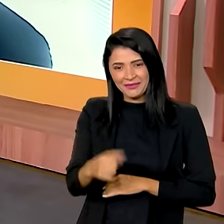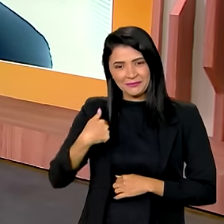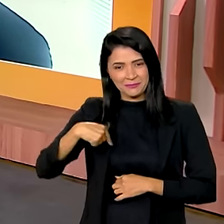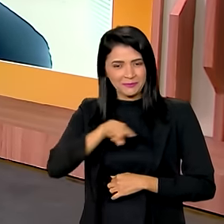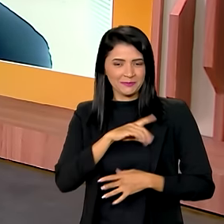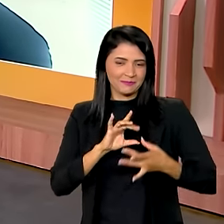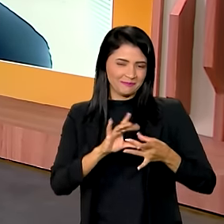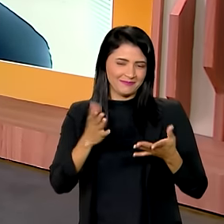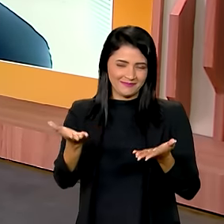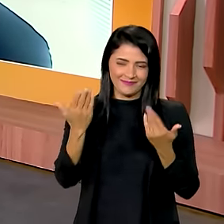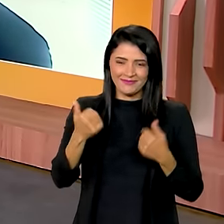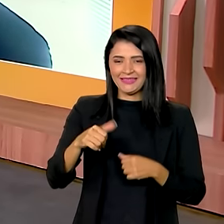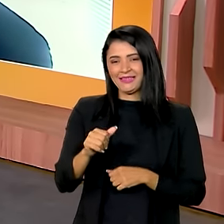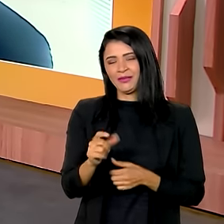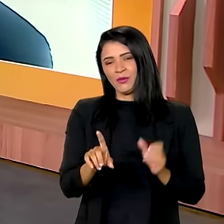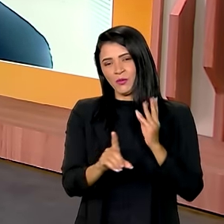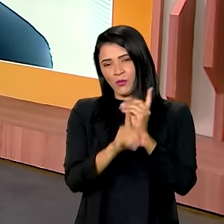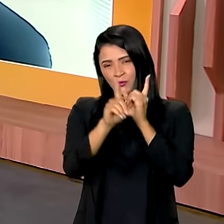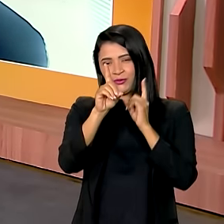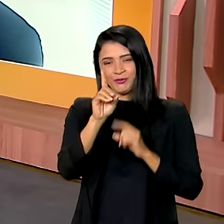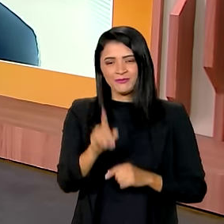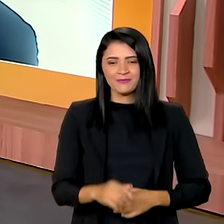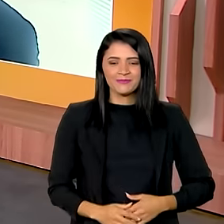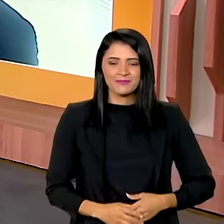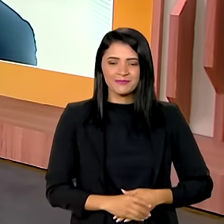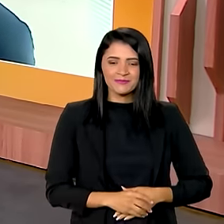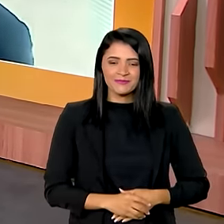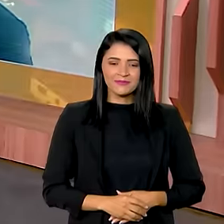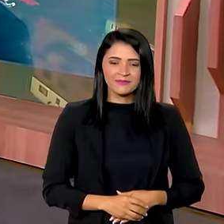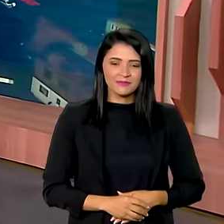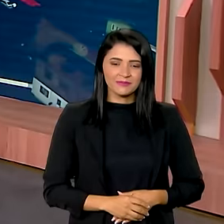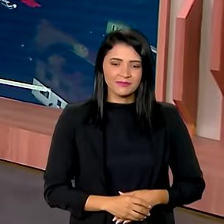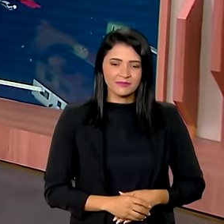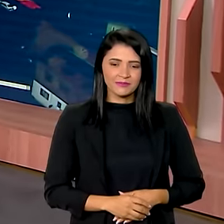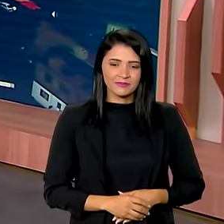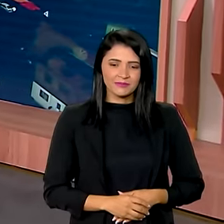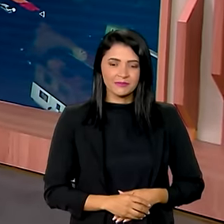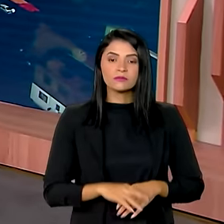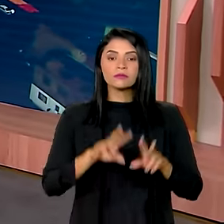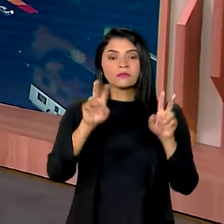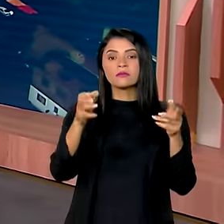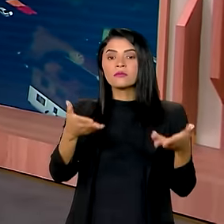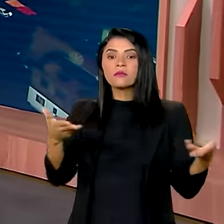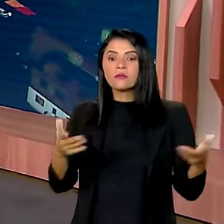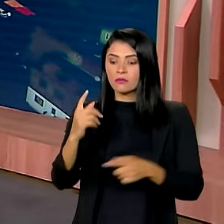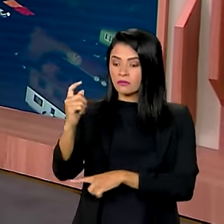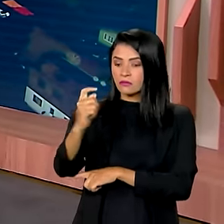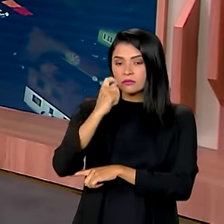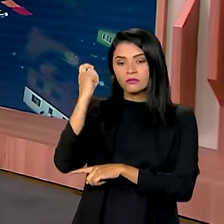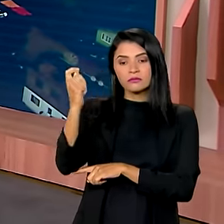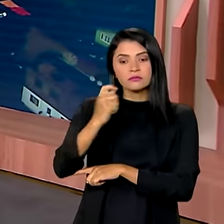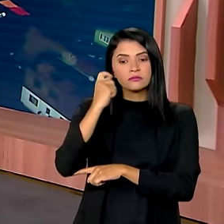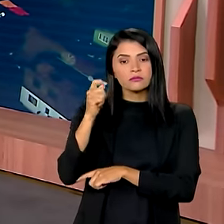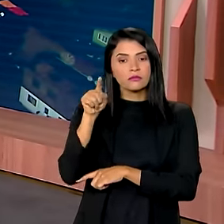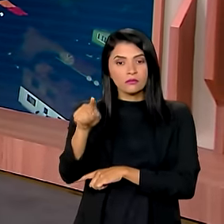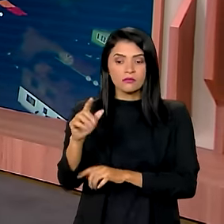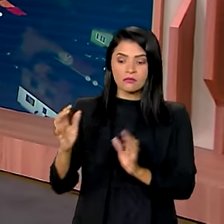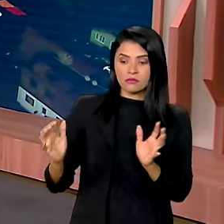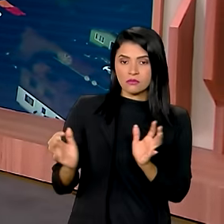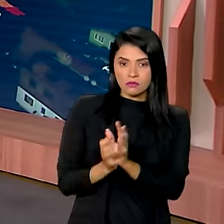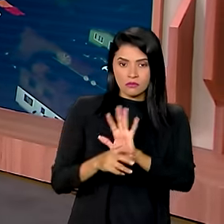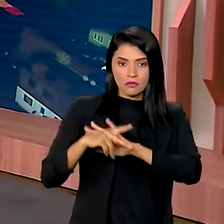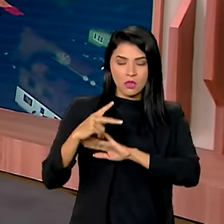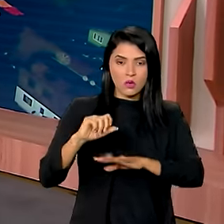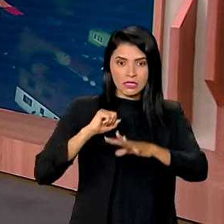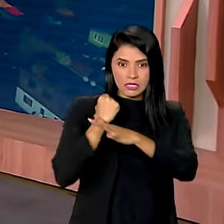Estamos aqui à disposição. Até a próxima. Até a próxima. Bom, o assunto agora é Rio Grande do Sul. Uma parcela extra